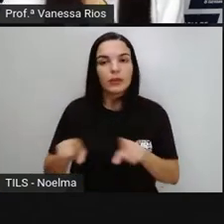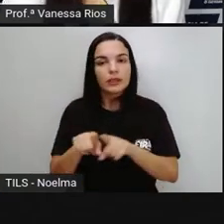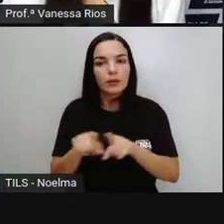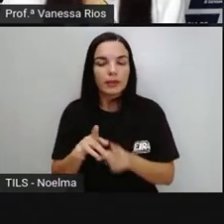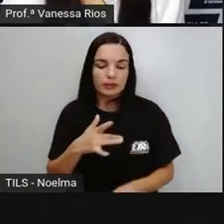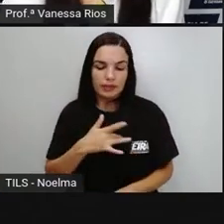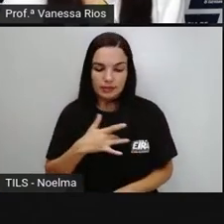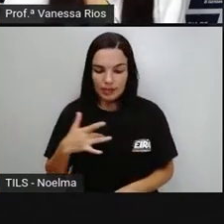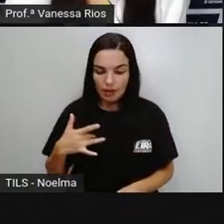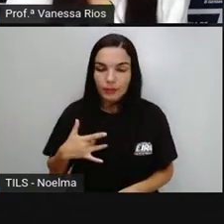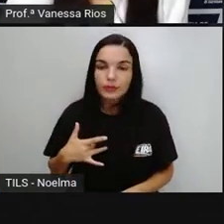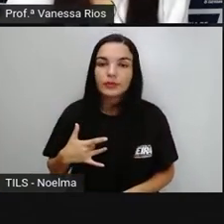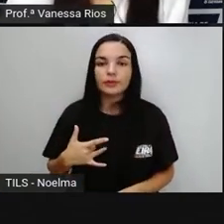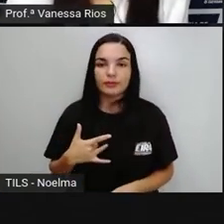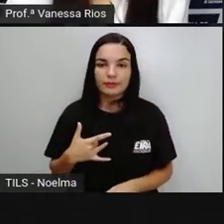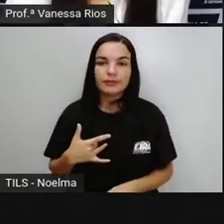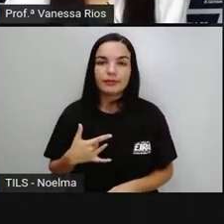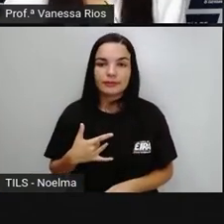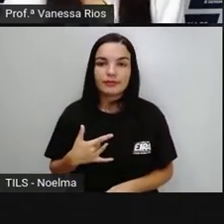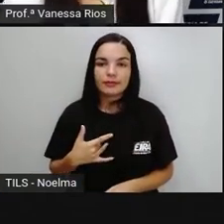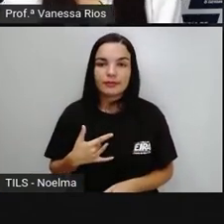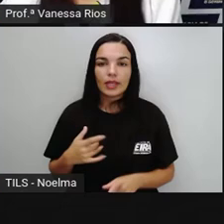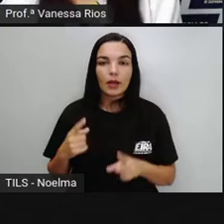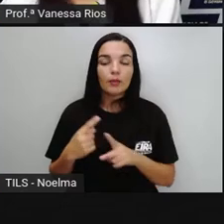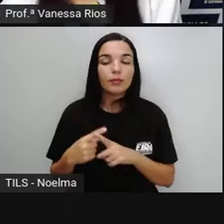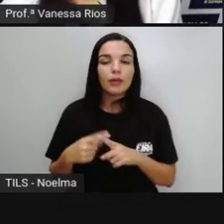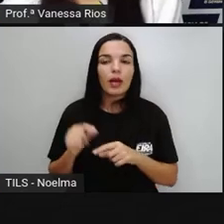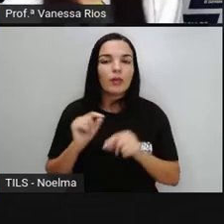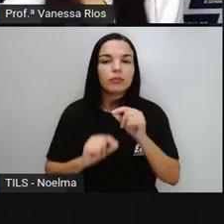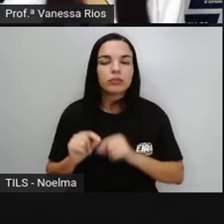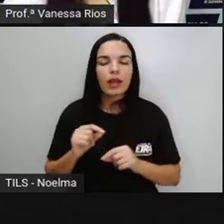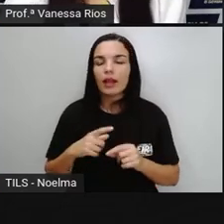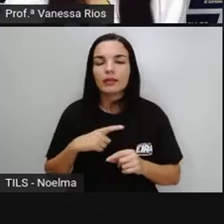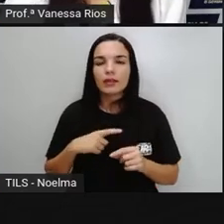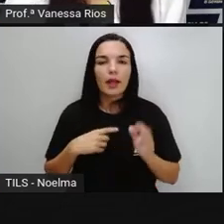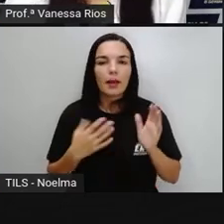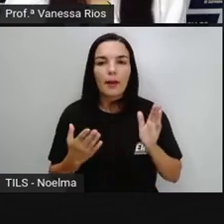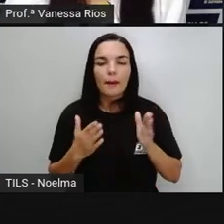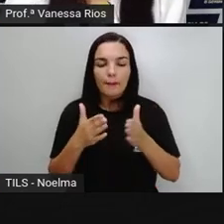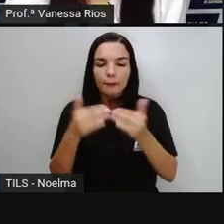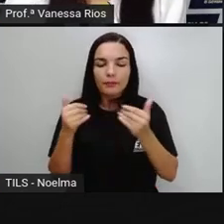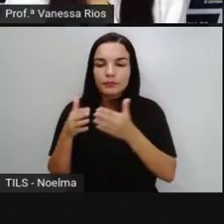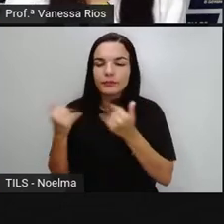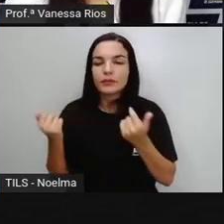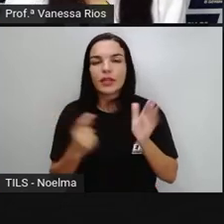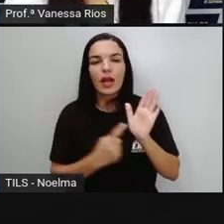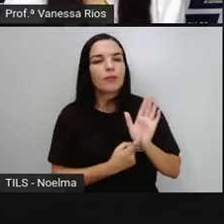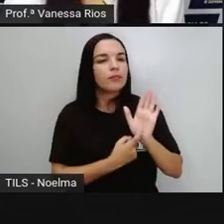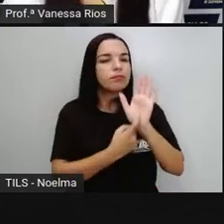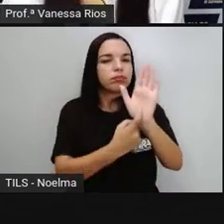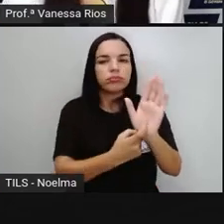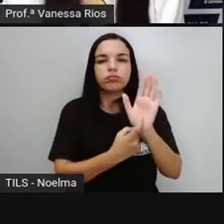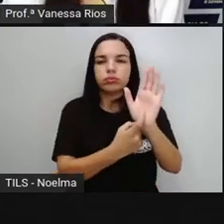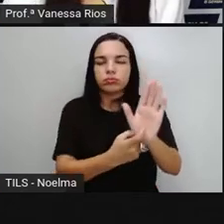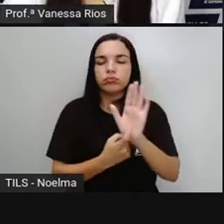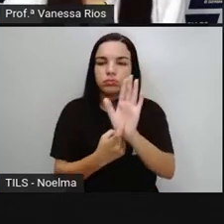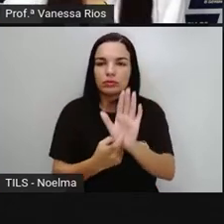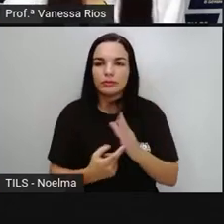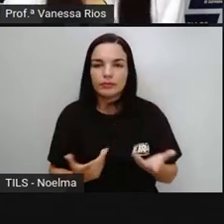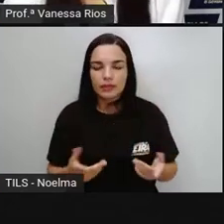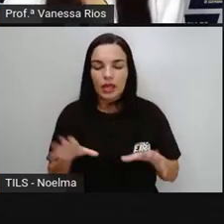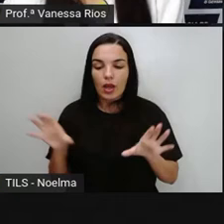Feitas pelo Poder público Então são As campanhas As ações Que acontecem Em prol De uma